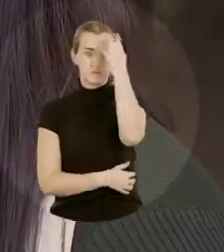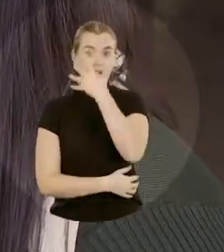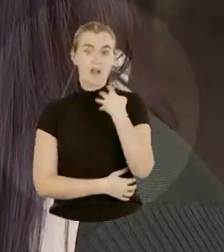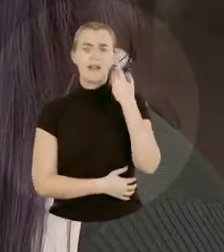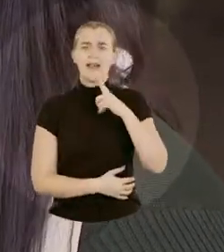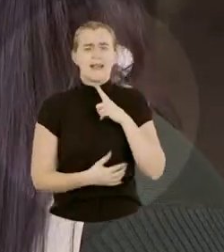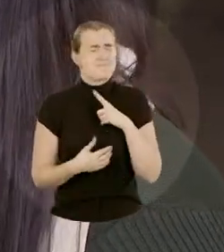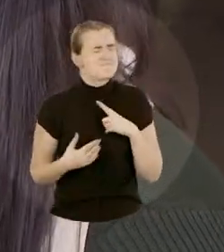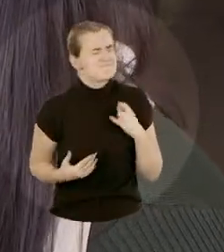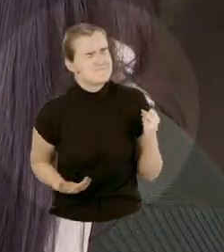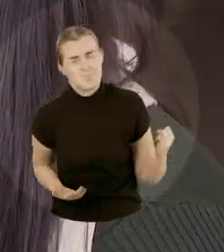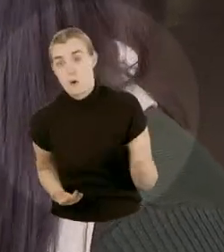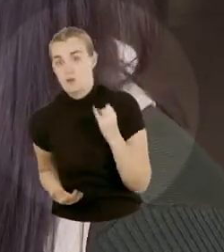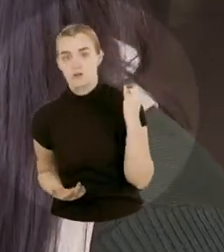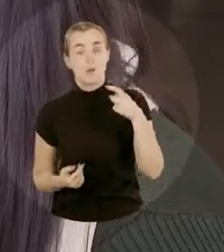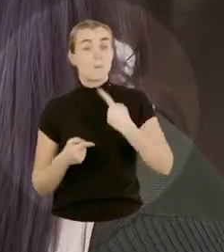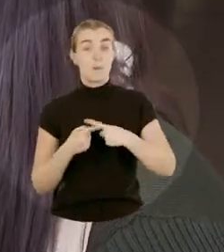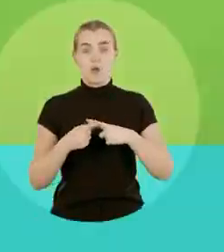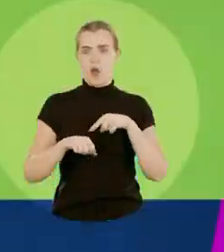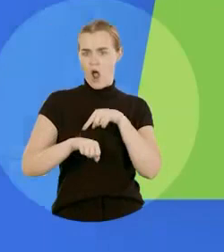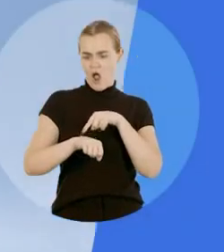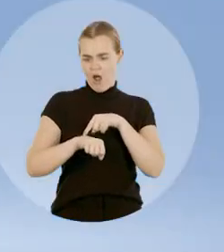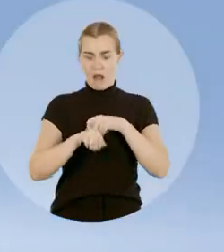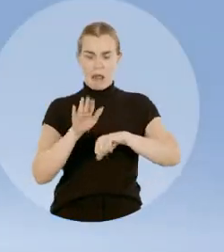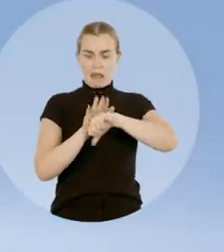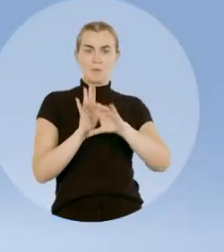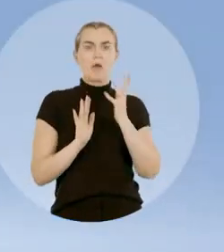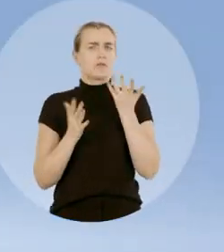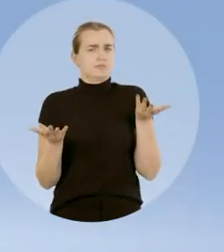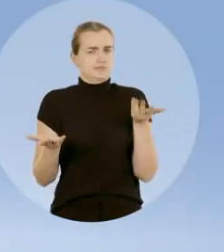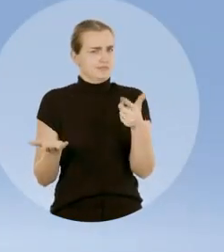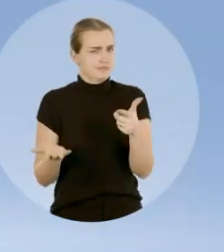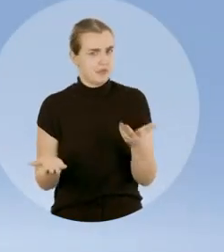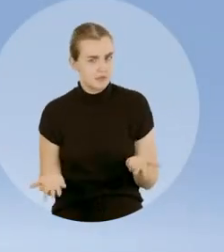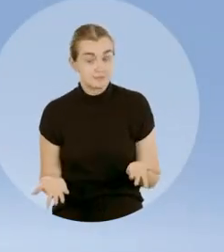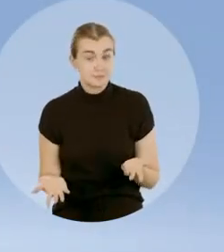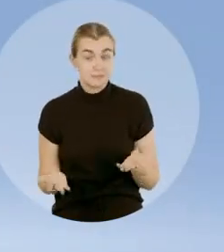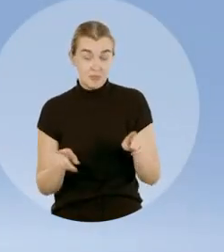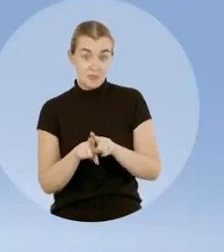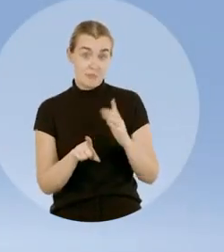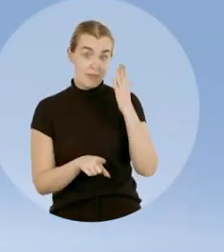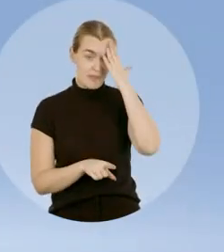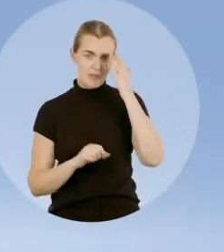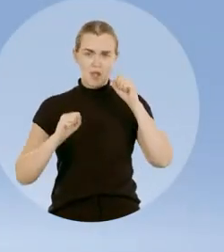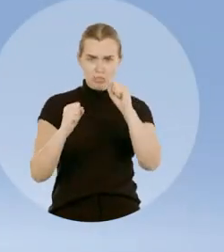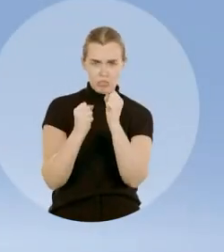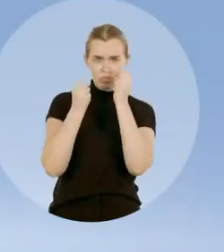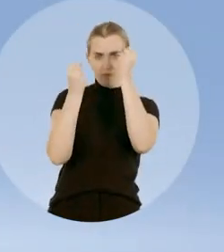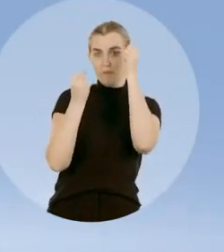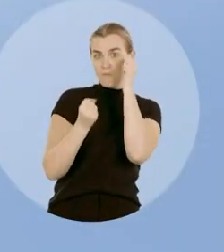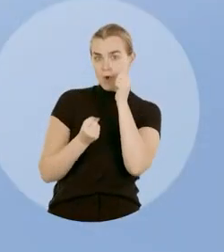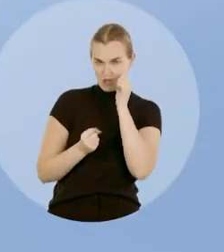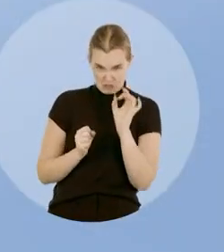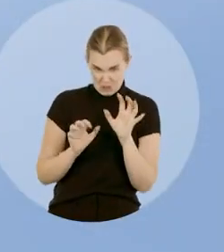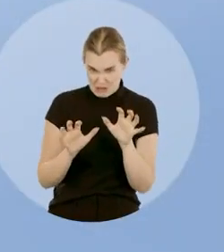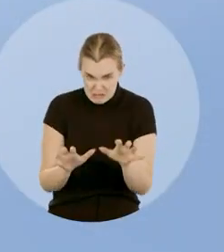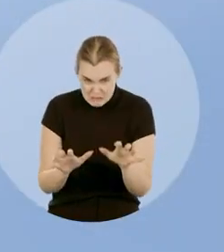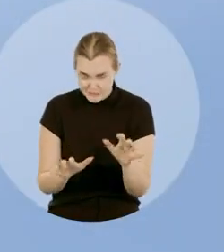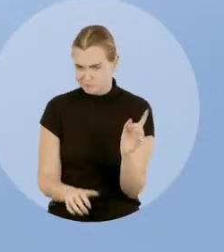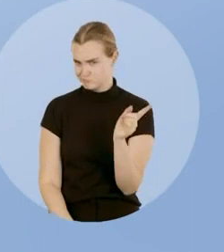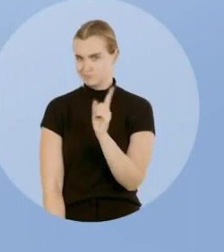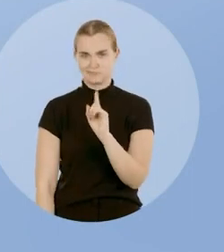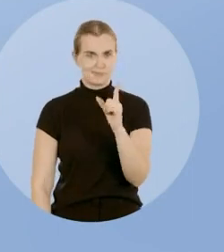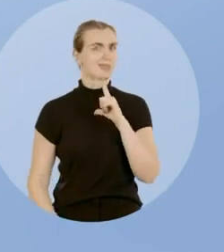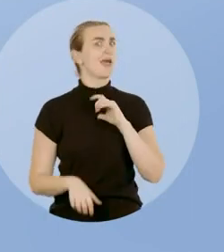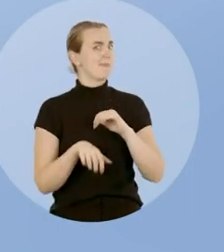essencial, porque não tem hora para crime acontecer. E o trabalho do Ricardo em defesa de nós, mulheres, não para por aí, não. Uma de